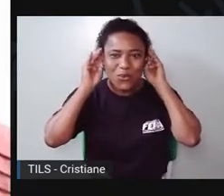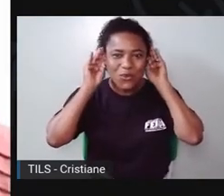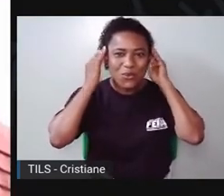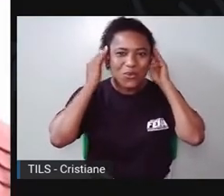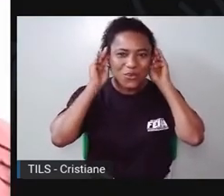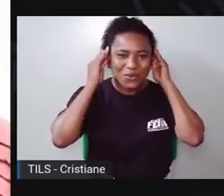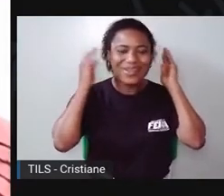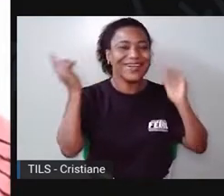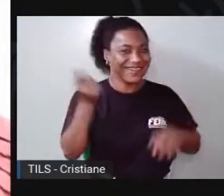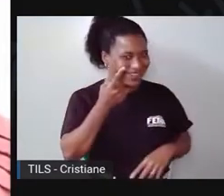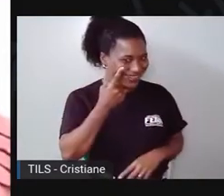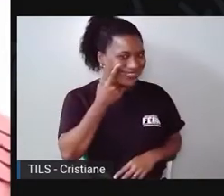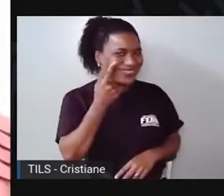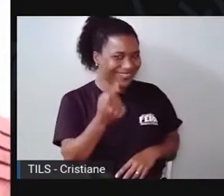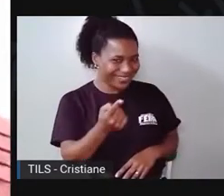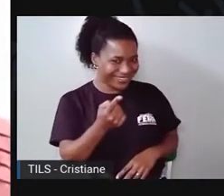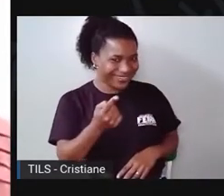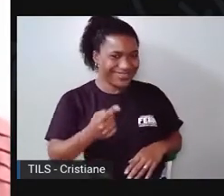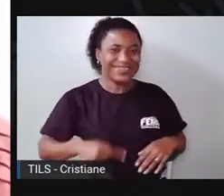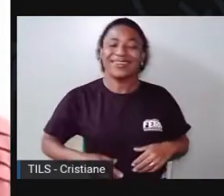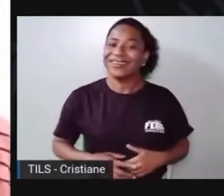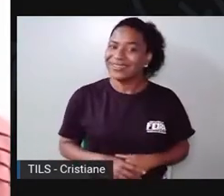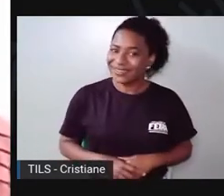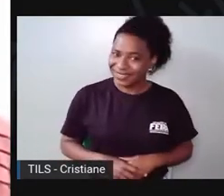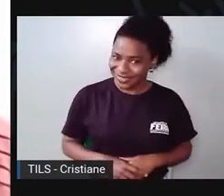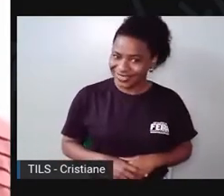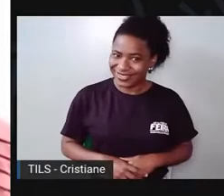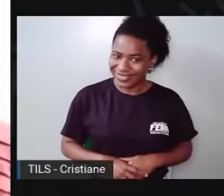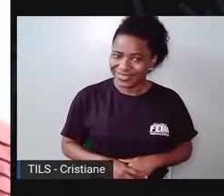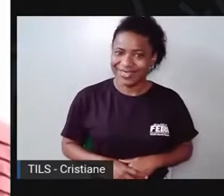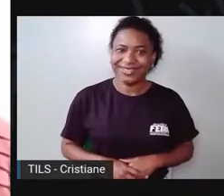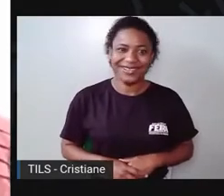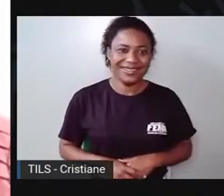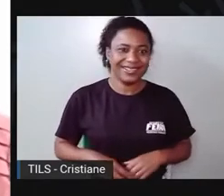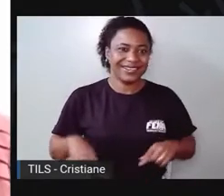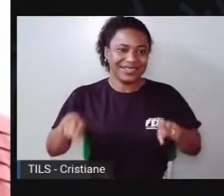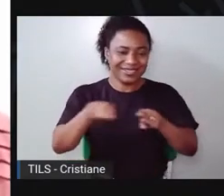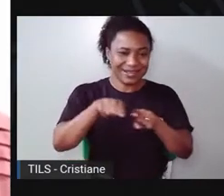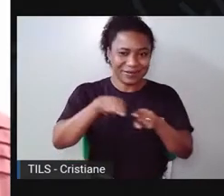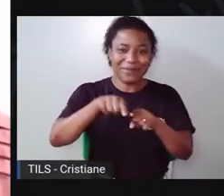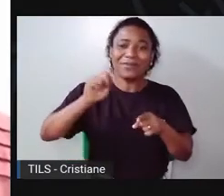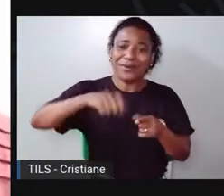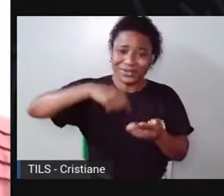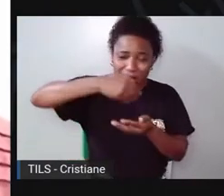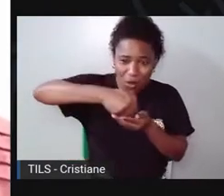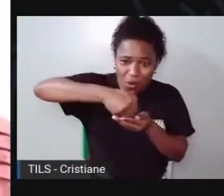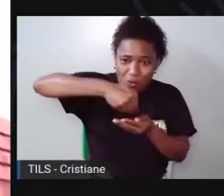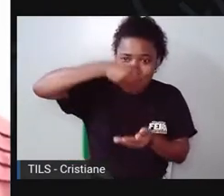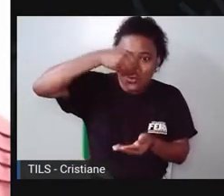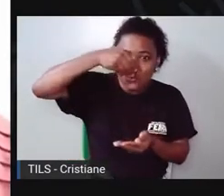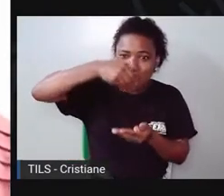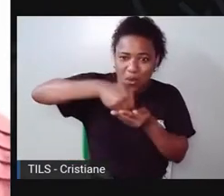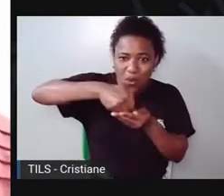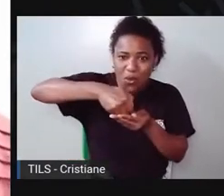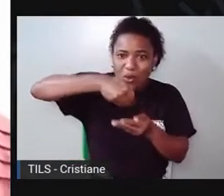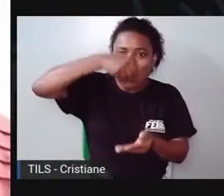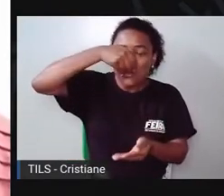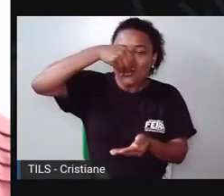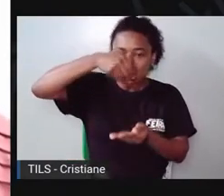Adorei fazer um macaco. E a gente pode também usar a colher para tomar miga. Ah, sim! Bem tradicional.